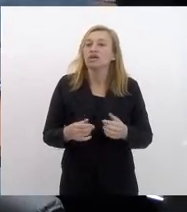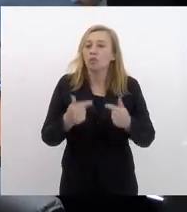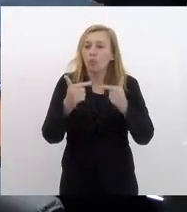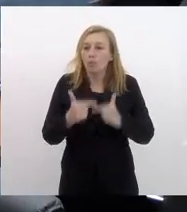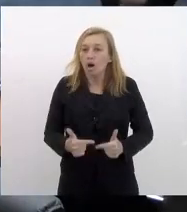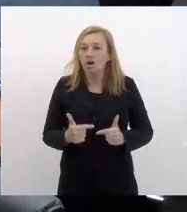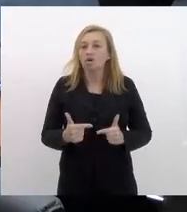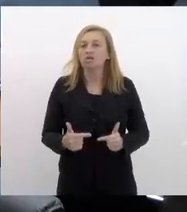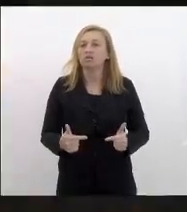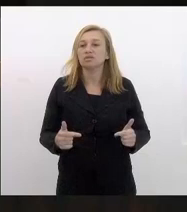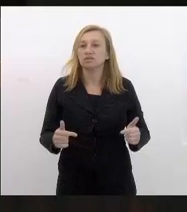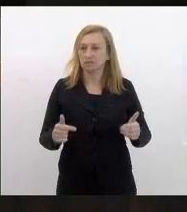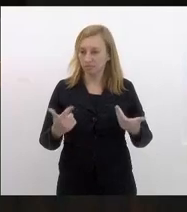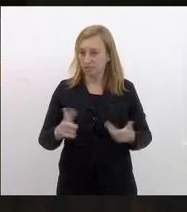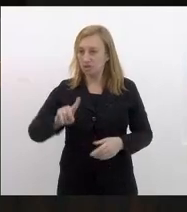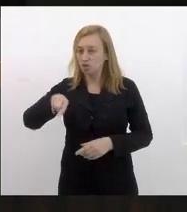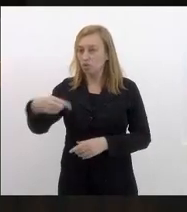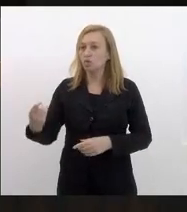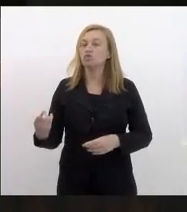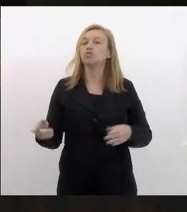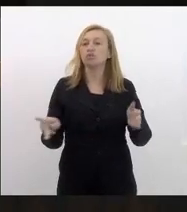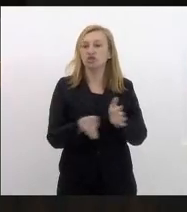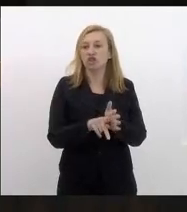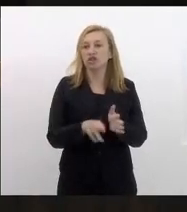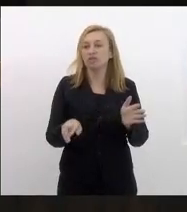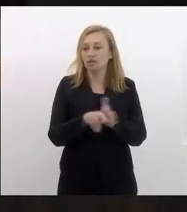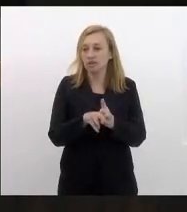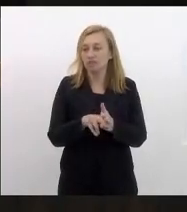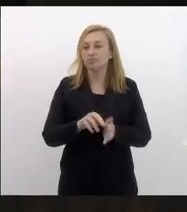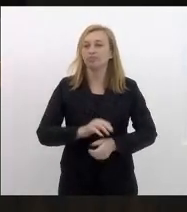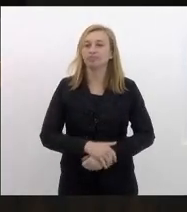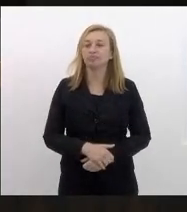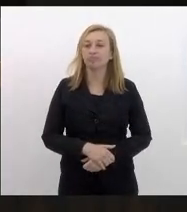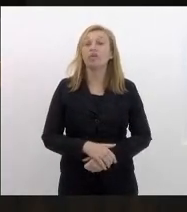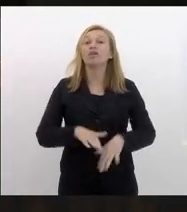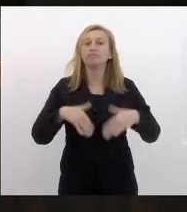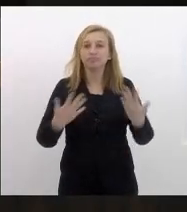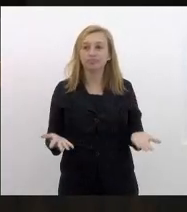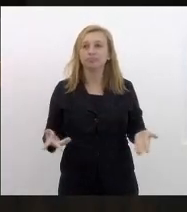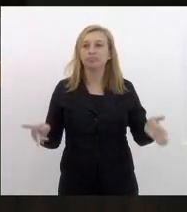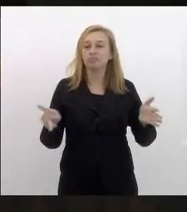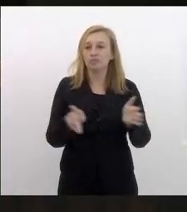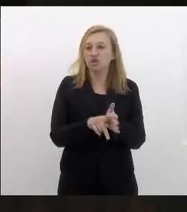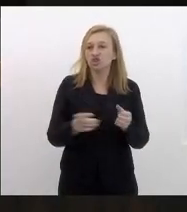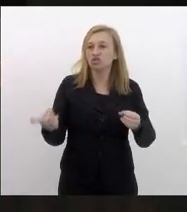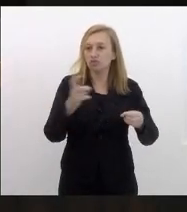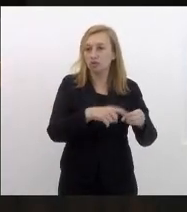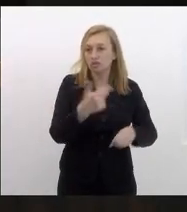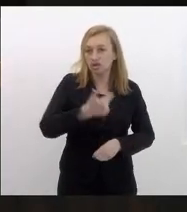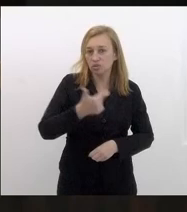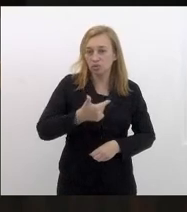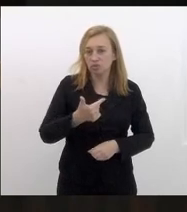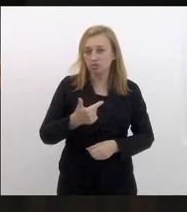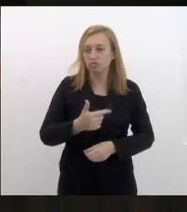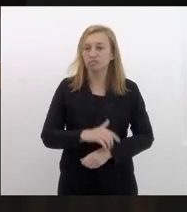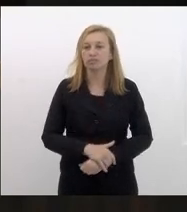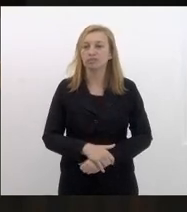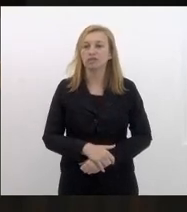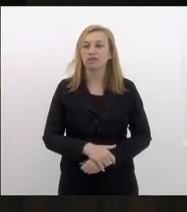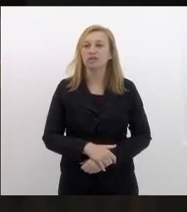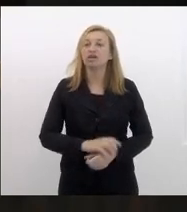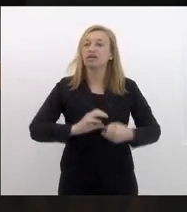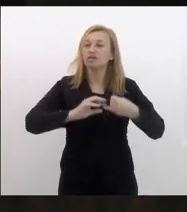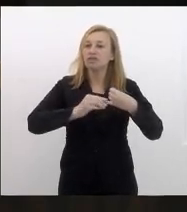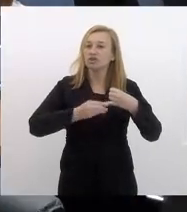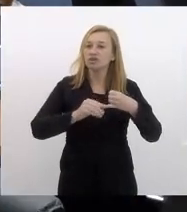novo nesse e nos demais projetos de resolução então o projeto retorna em segundo feijoada